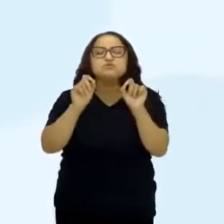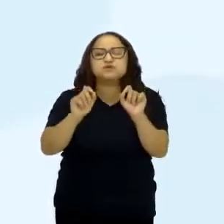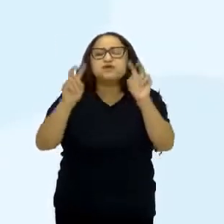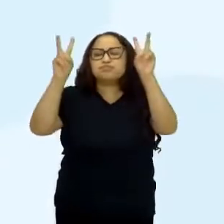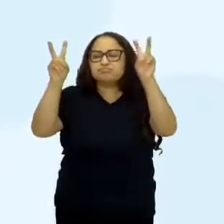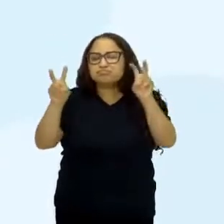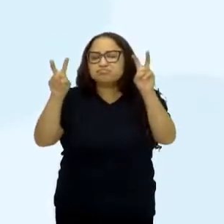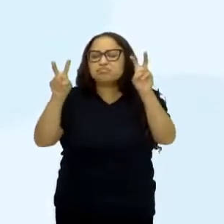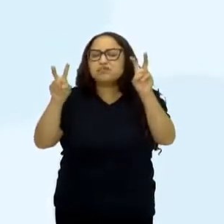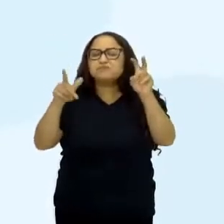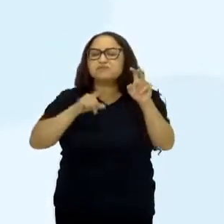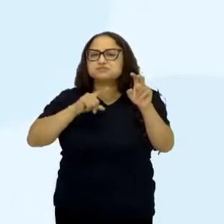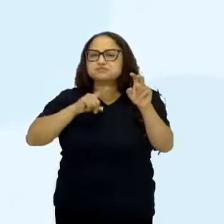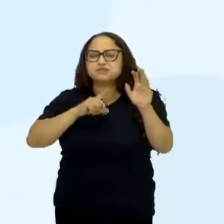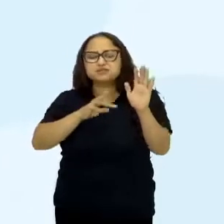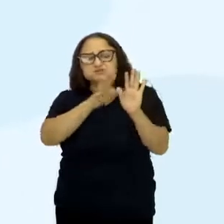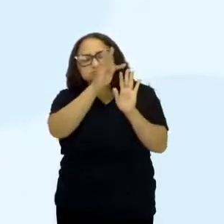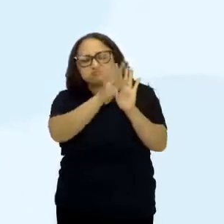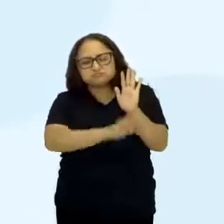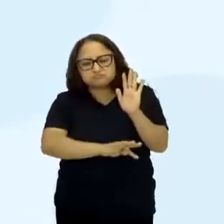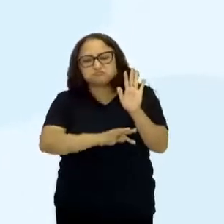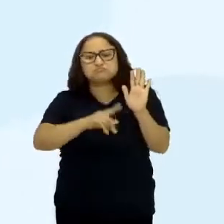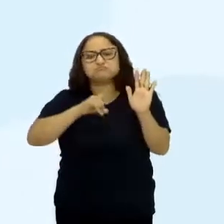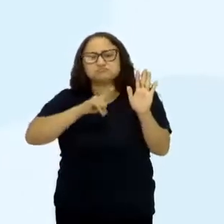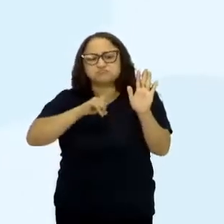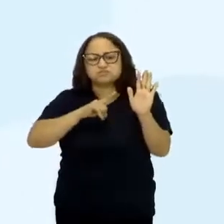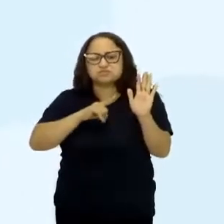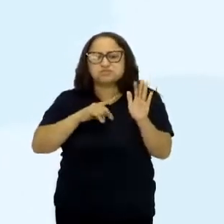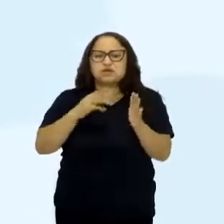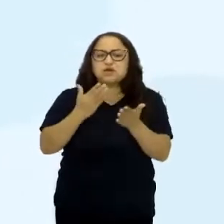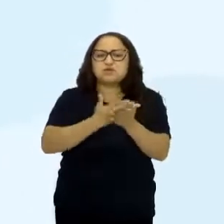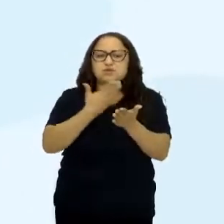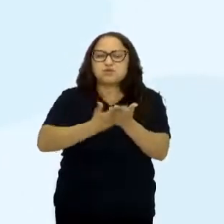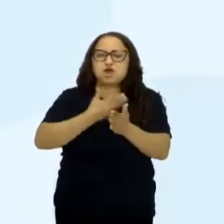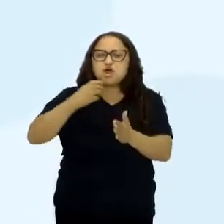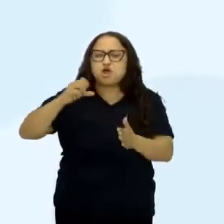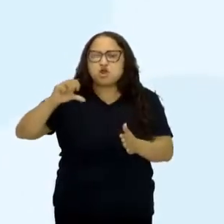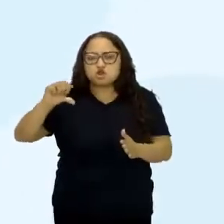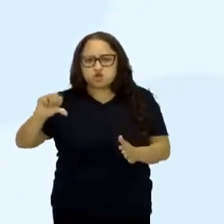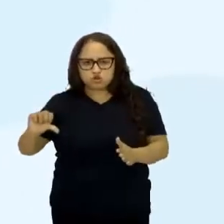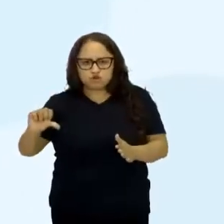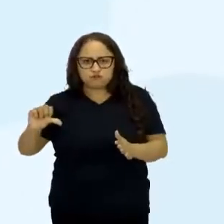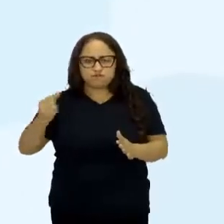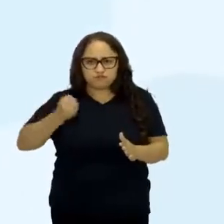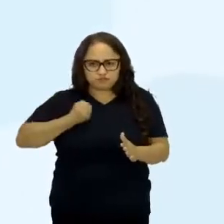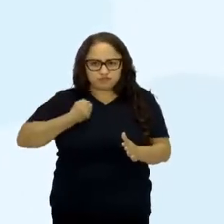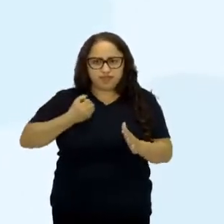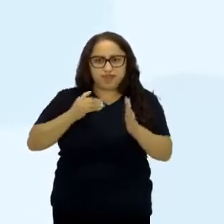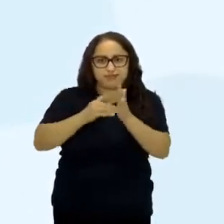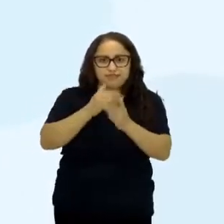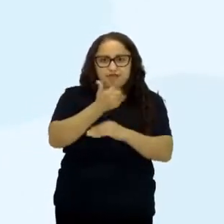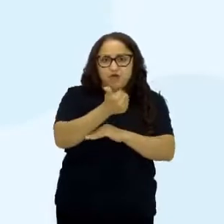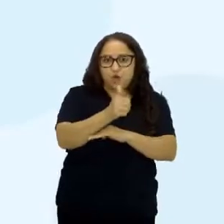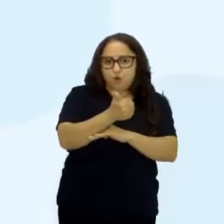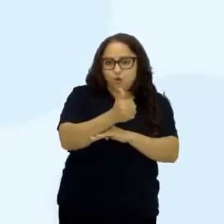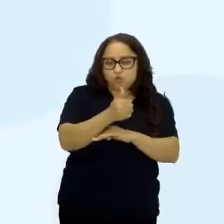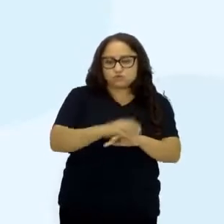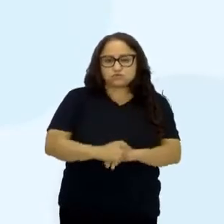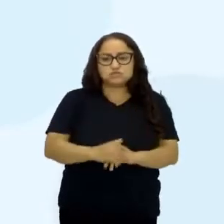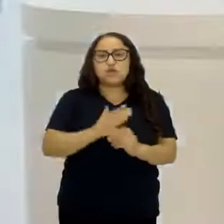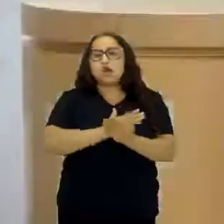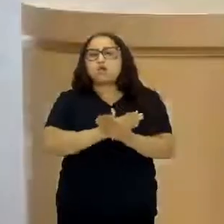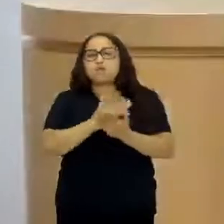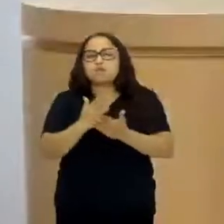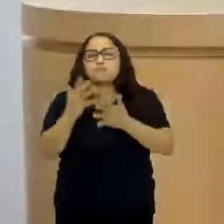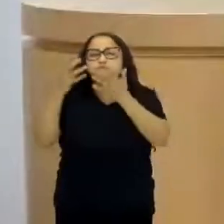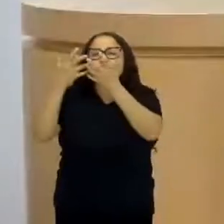das atividades propostas aí das páginas 9 a 11. E a gente começa fazendo essa